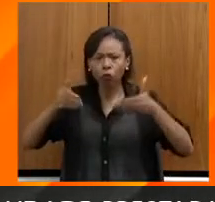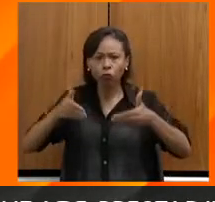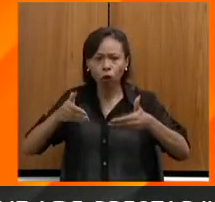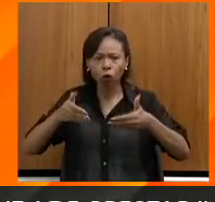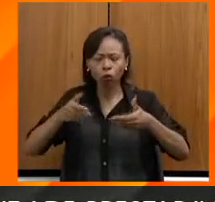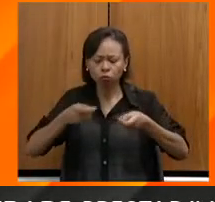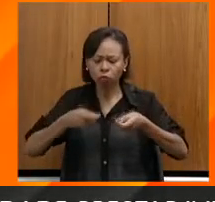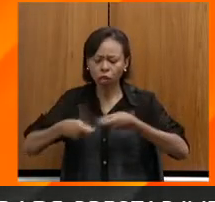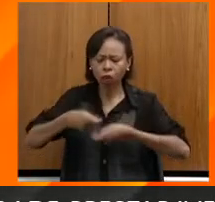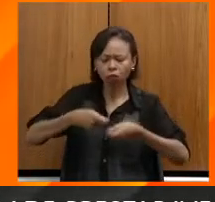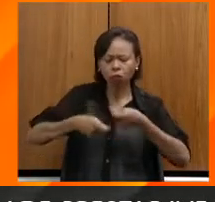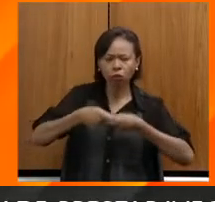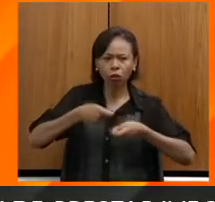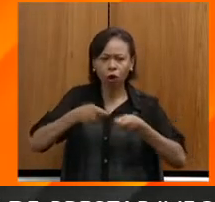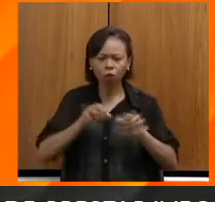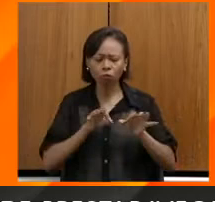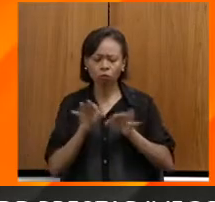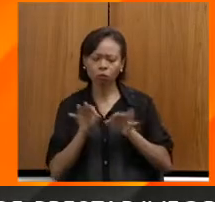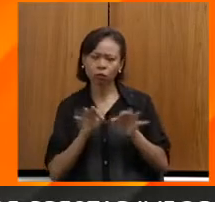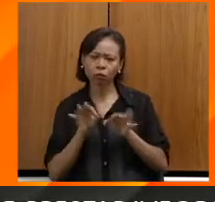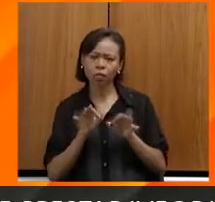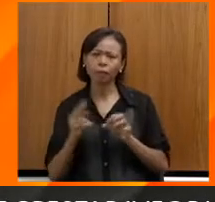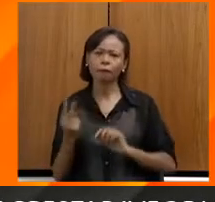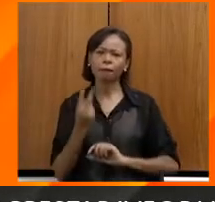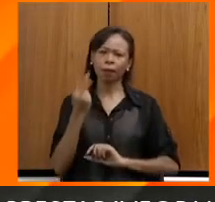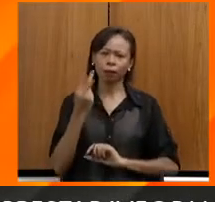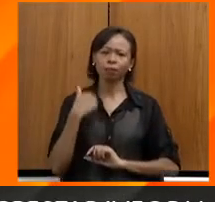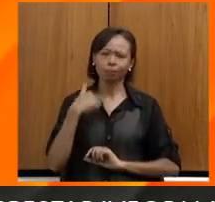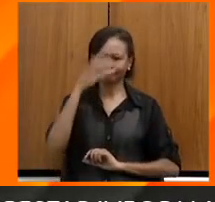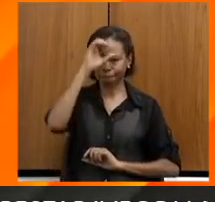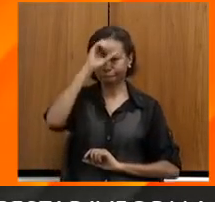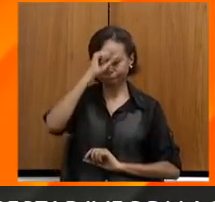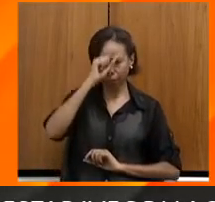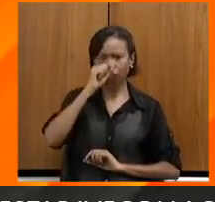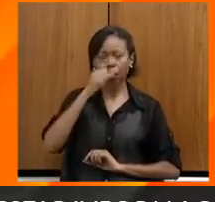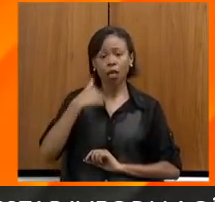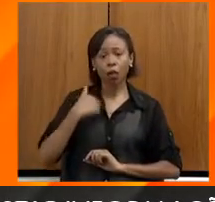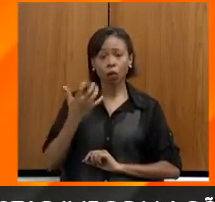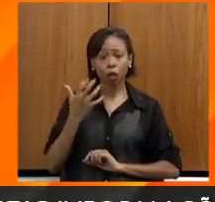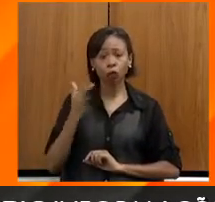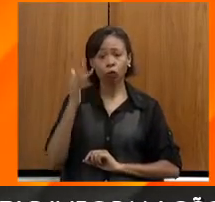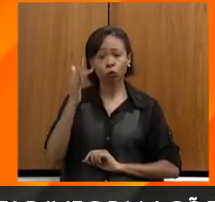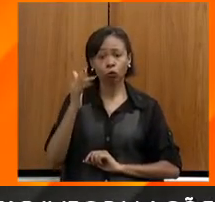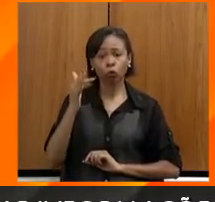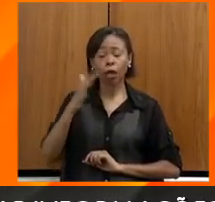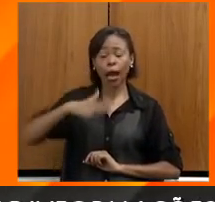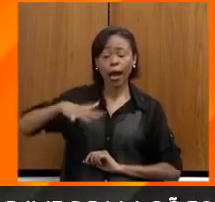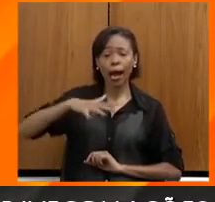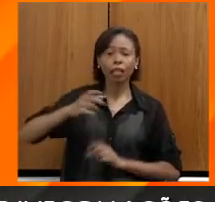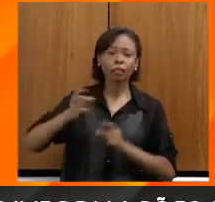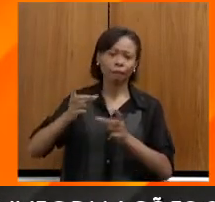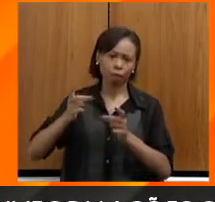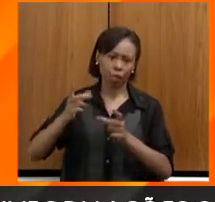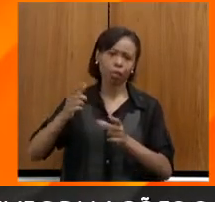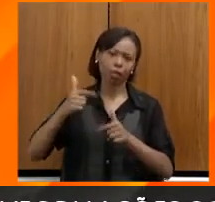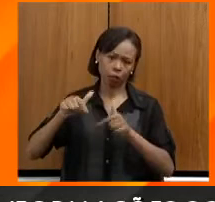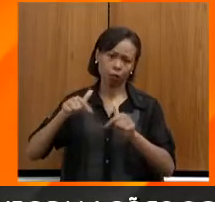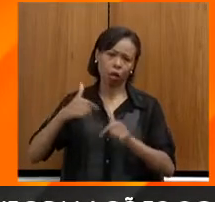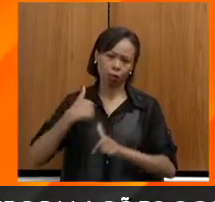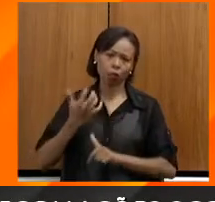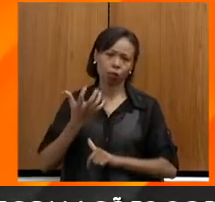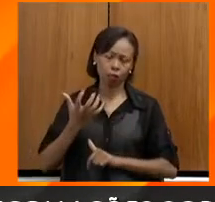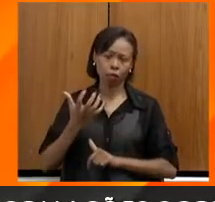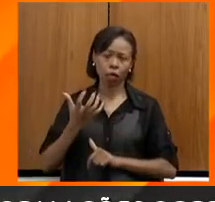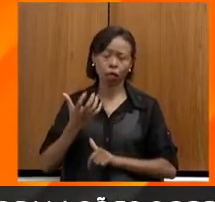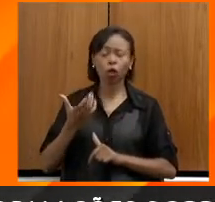negócio, planejamento e valores. Eu planejo trabalhar na área de vendas e com base no que foi exposto